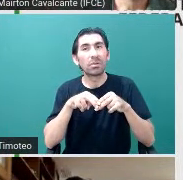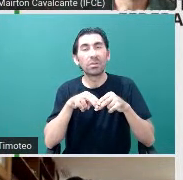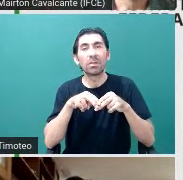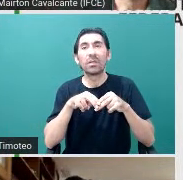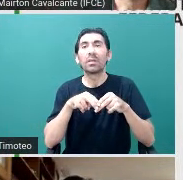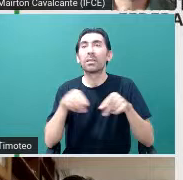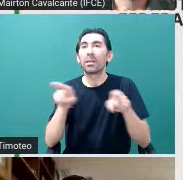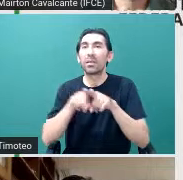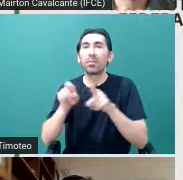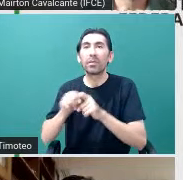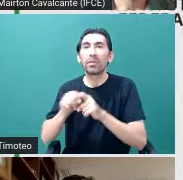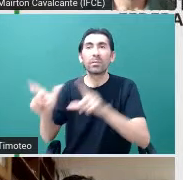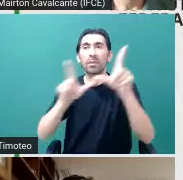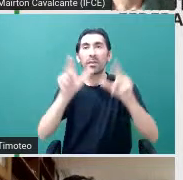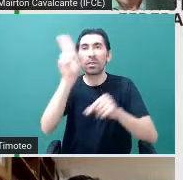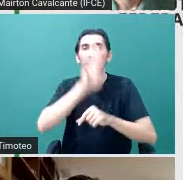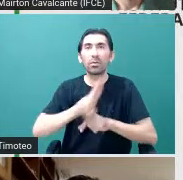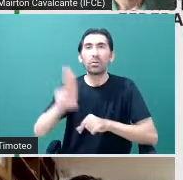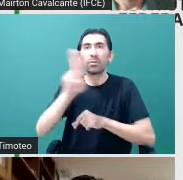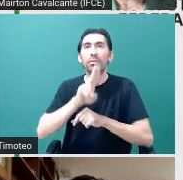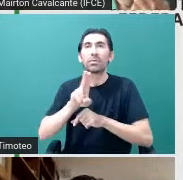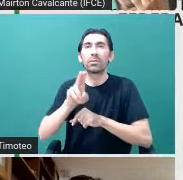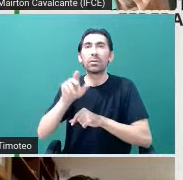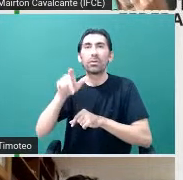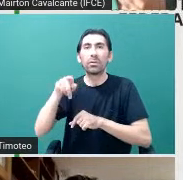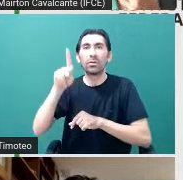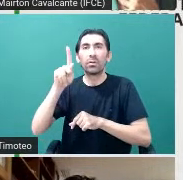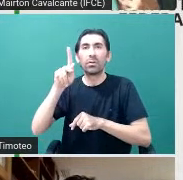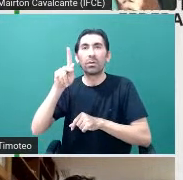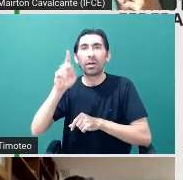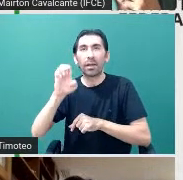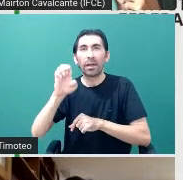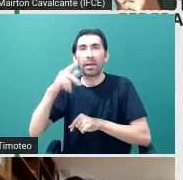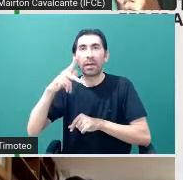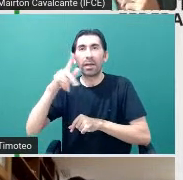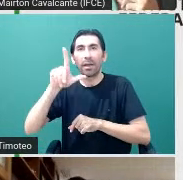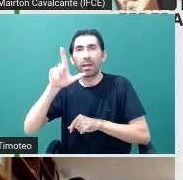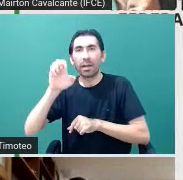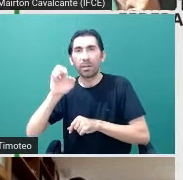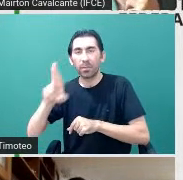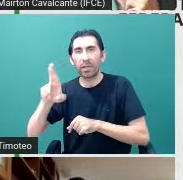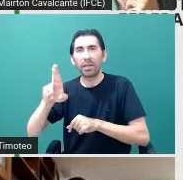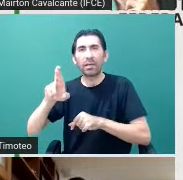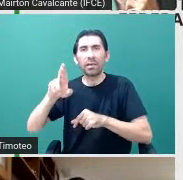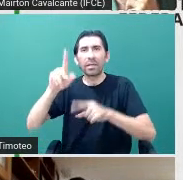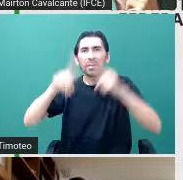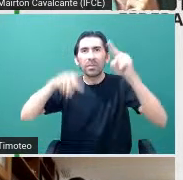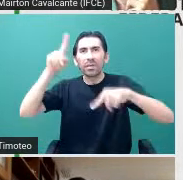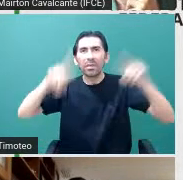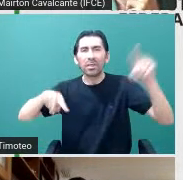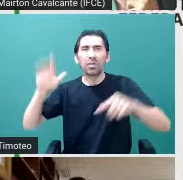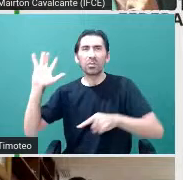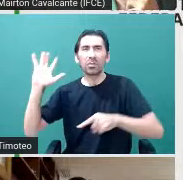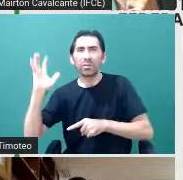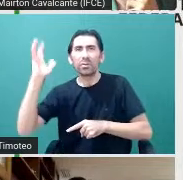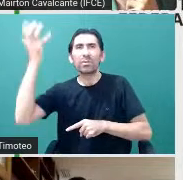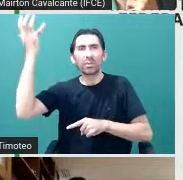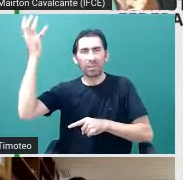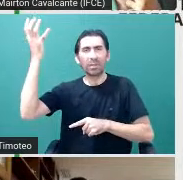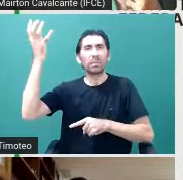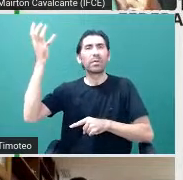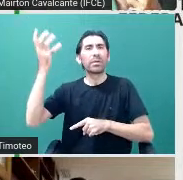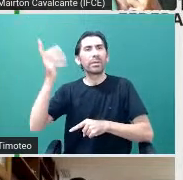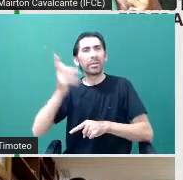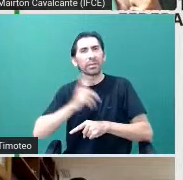também uso o satélite Kepler para medir as variações com o tempo, e o que eu tenho feito nos